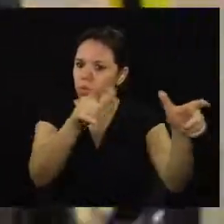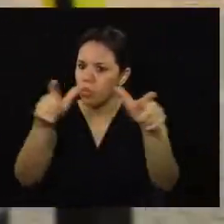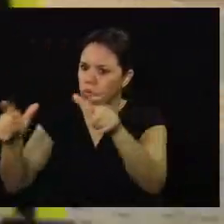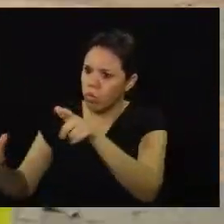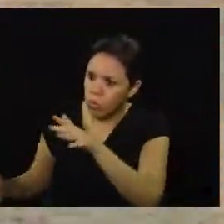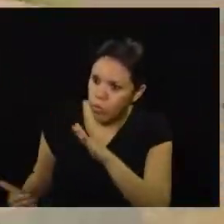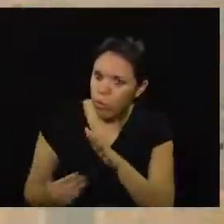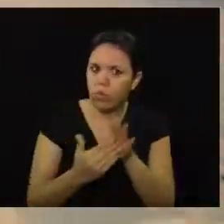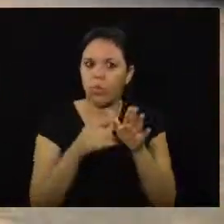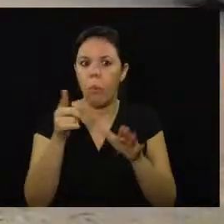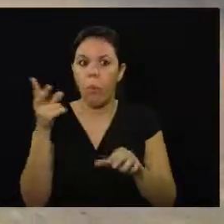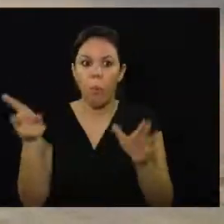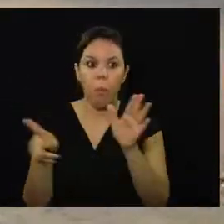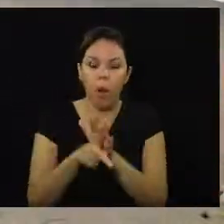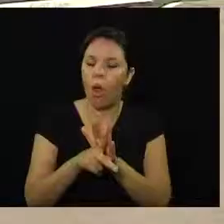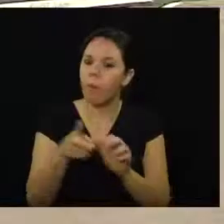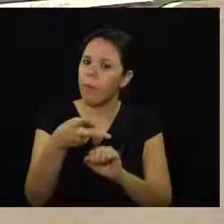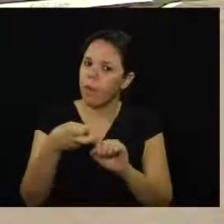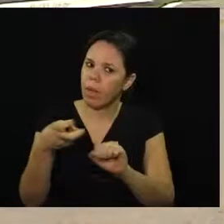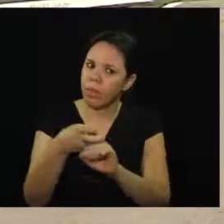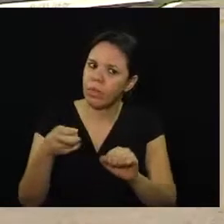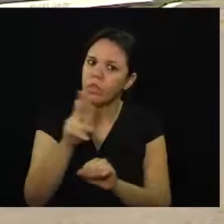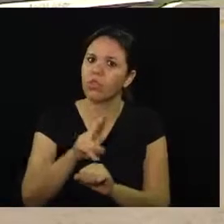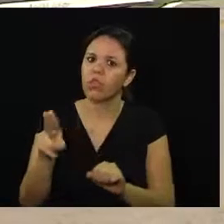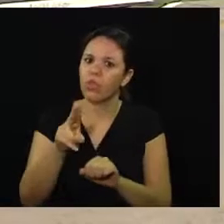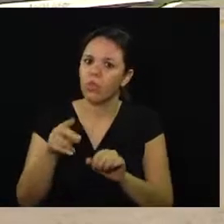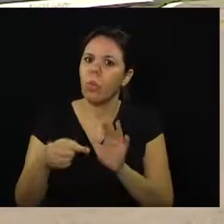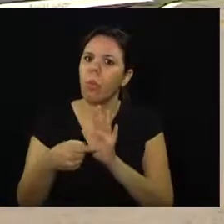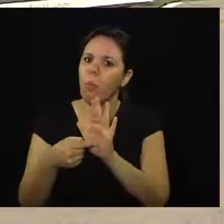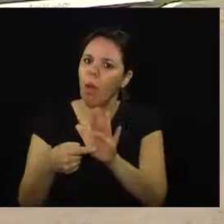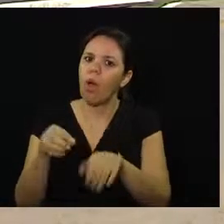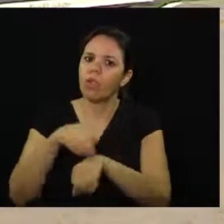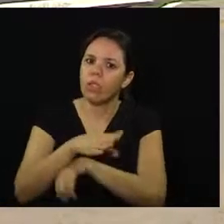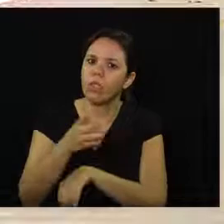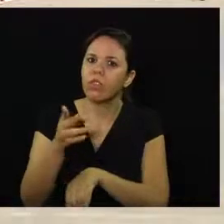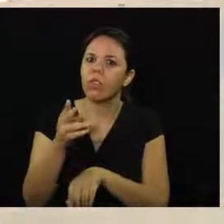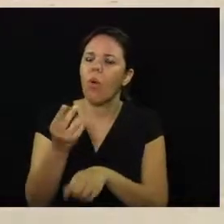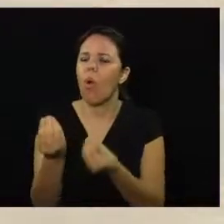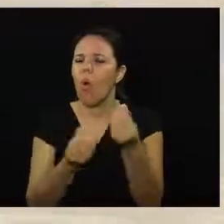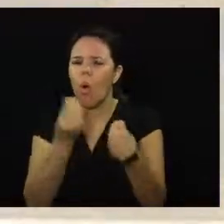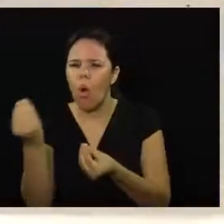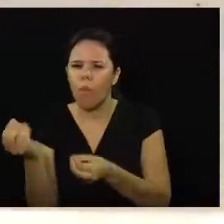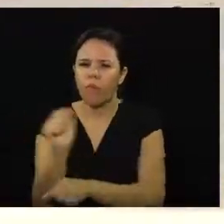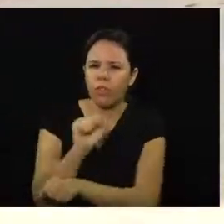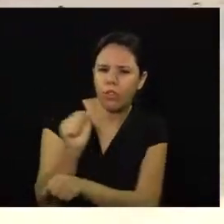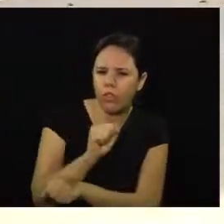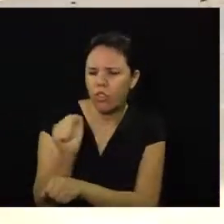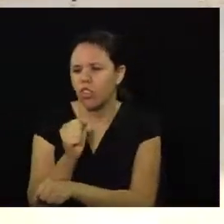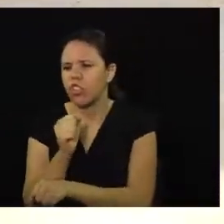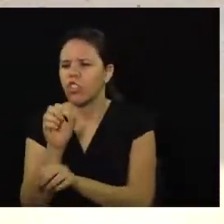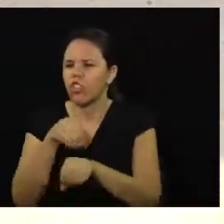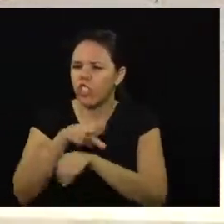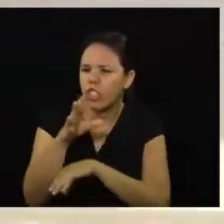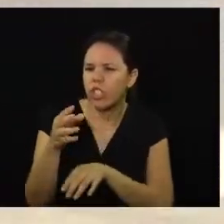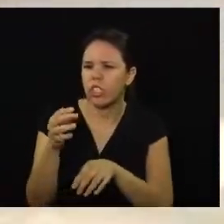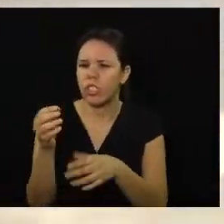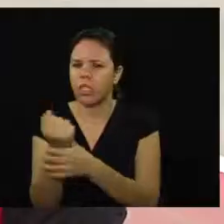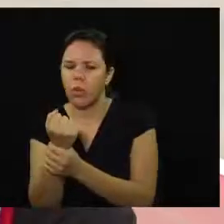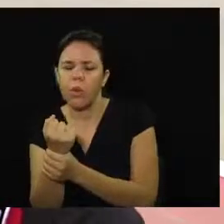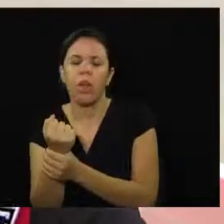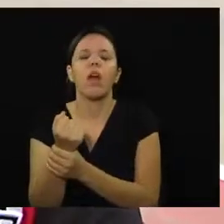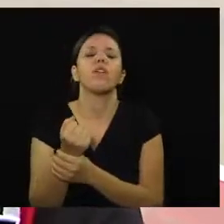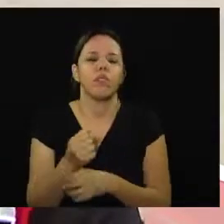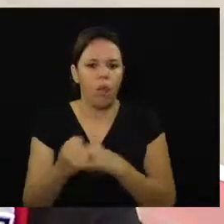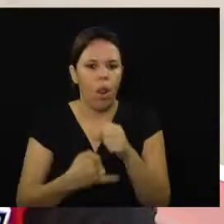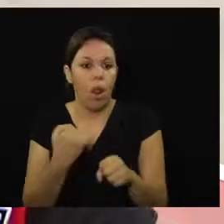delimitadas pelo próprio aplicativo que fornece instruções de pilotagem e dicas de segurança online no momento do aluguel.